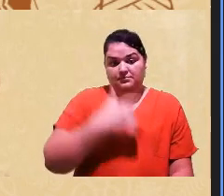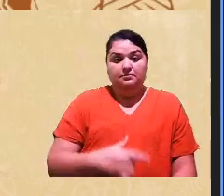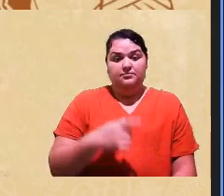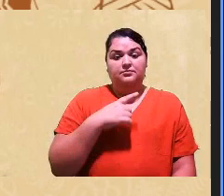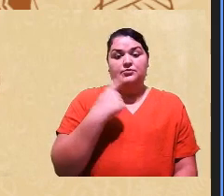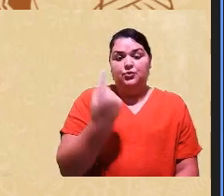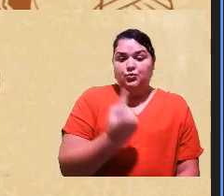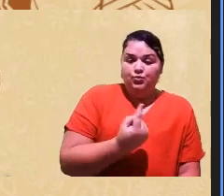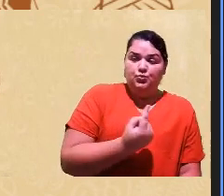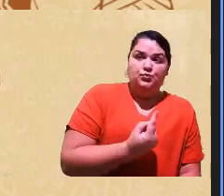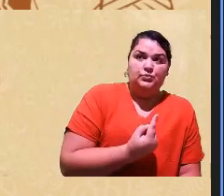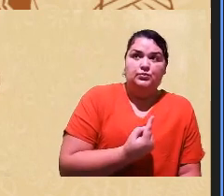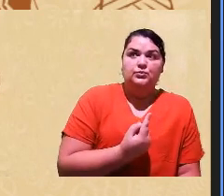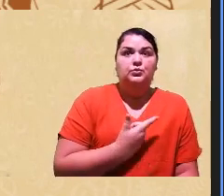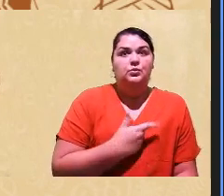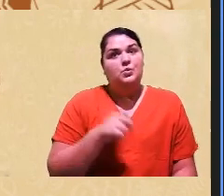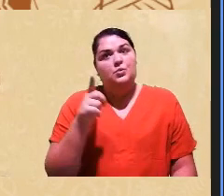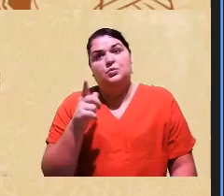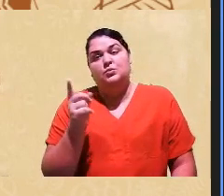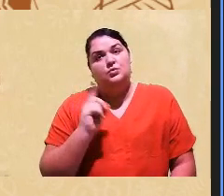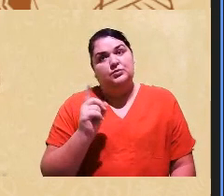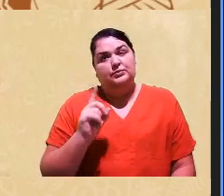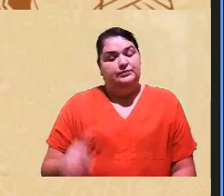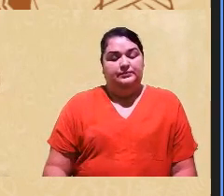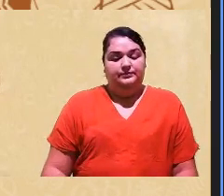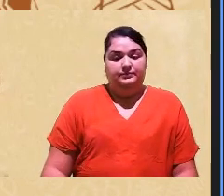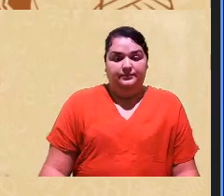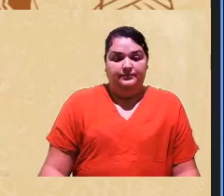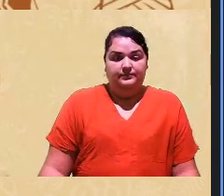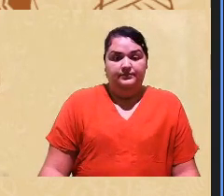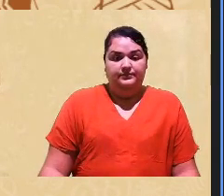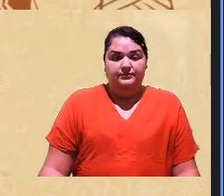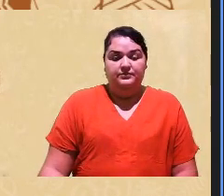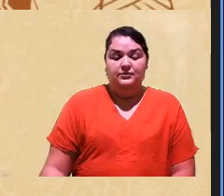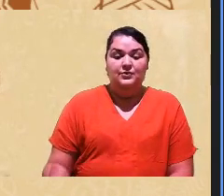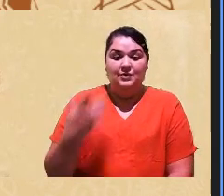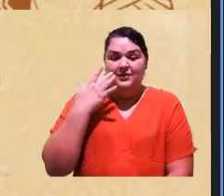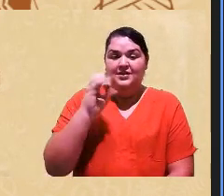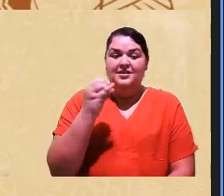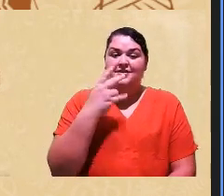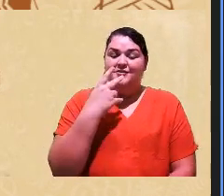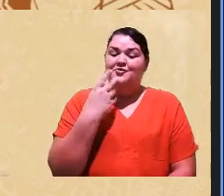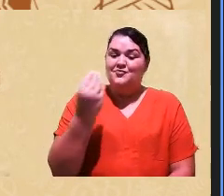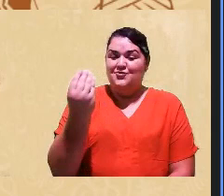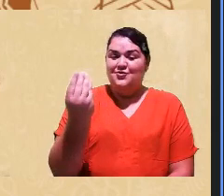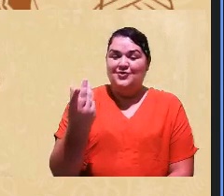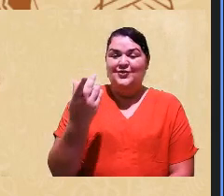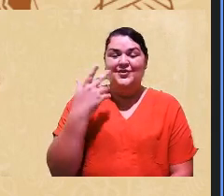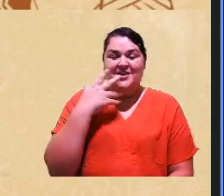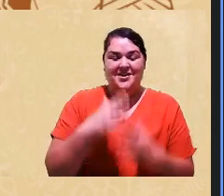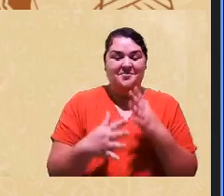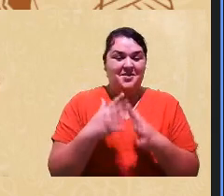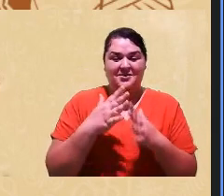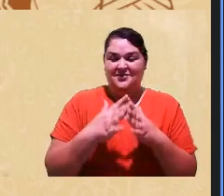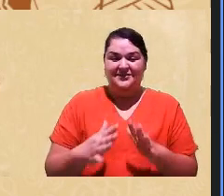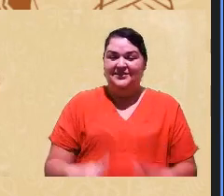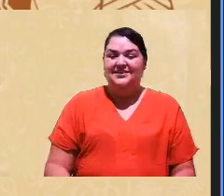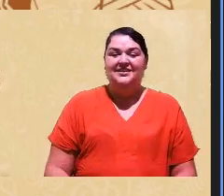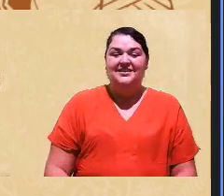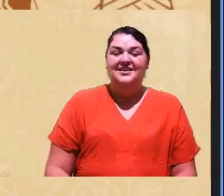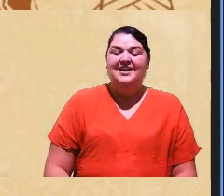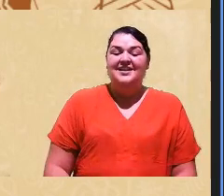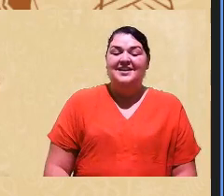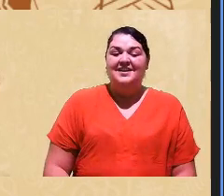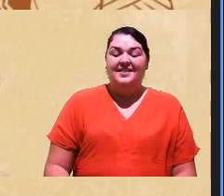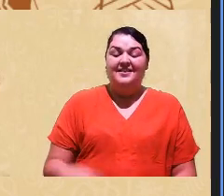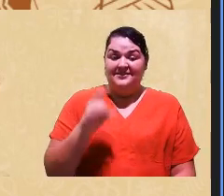e em outro não eu não sei se eu falei demais assim ficou atrapalhada mas é só para